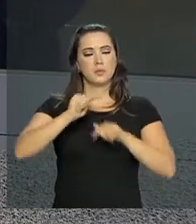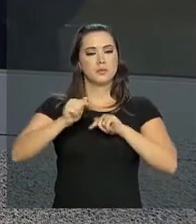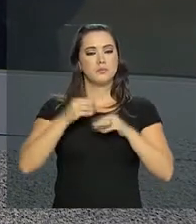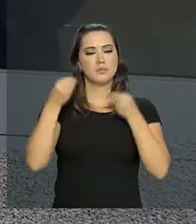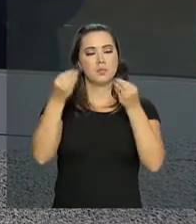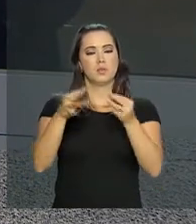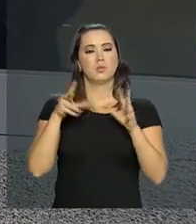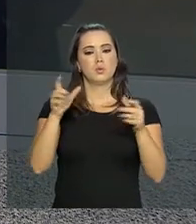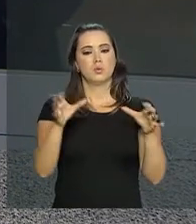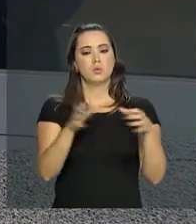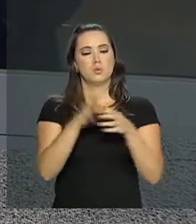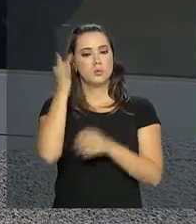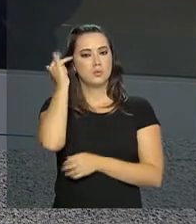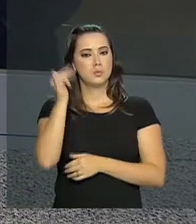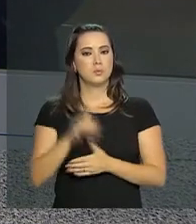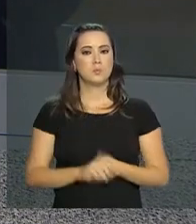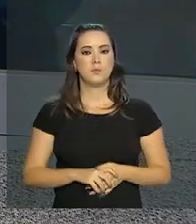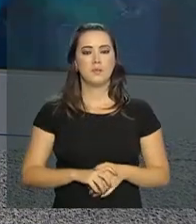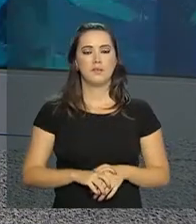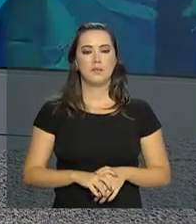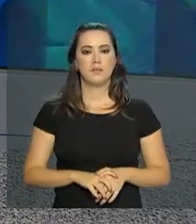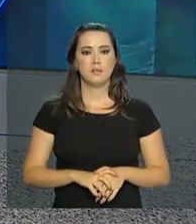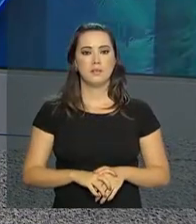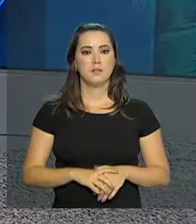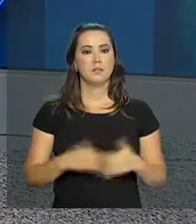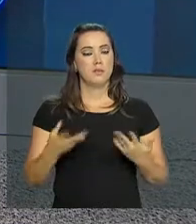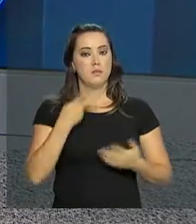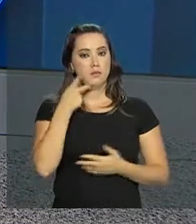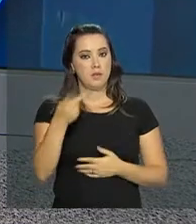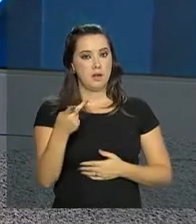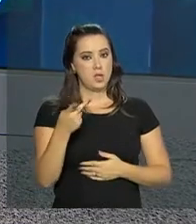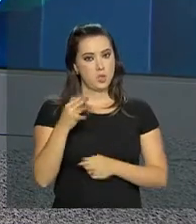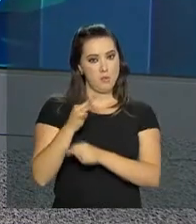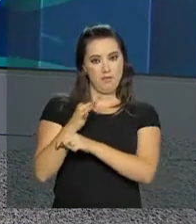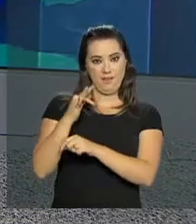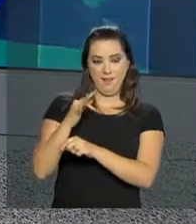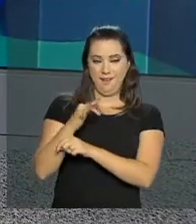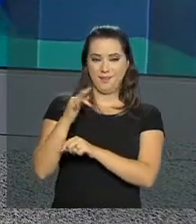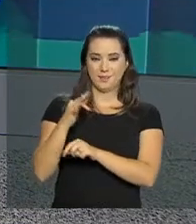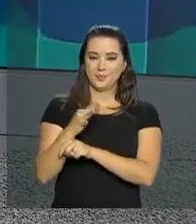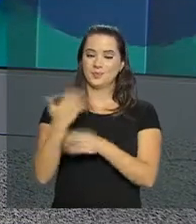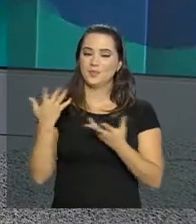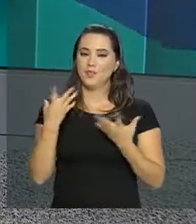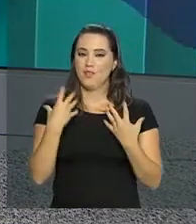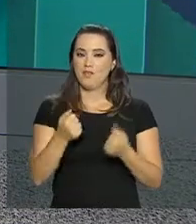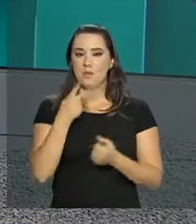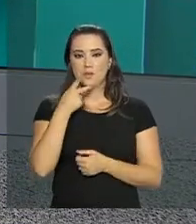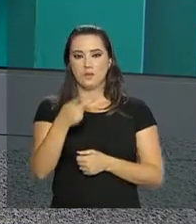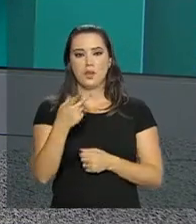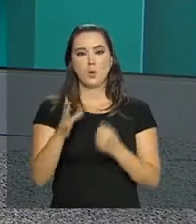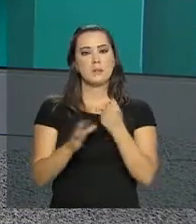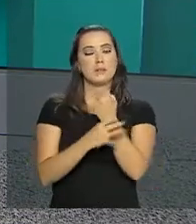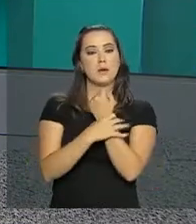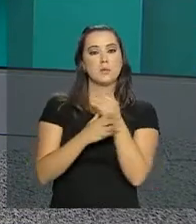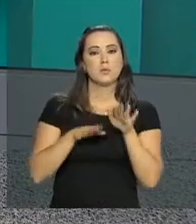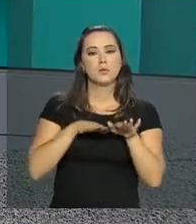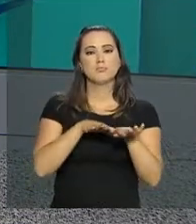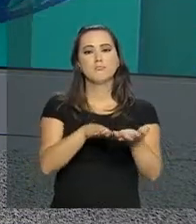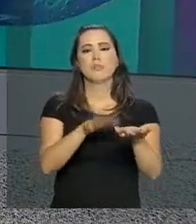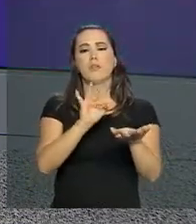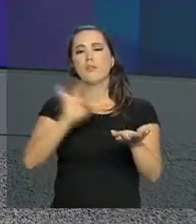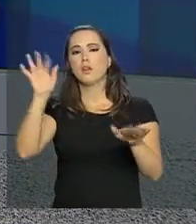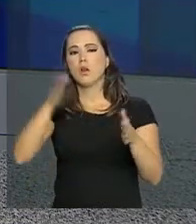trabalho a toda a equipe amanhã. E ainda sobre o feriado, a gente vai falar agora sobre a segurança nas estradas